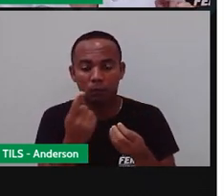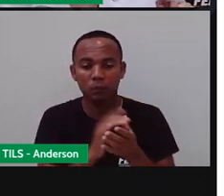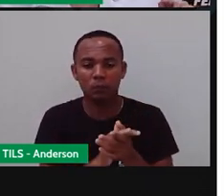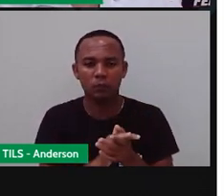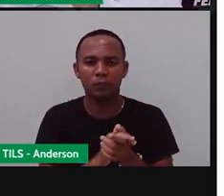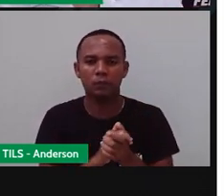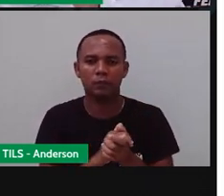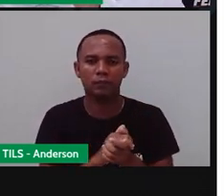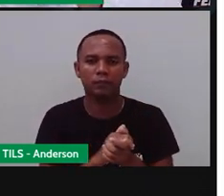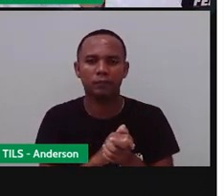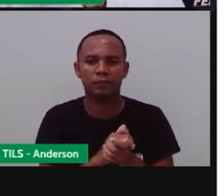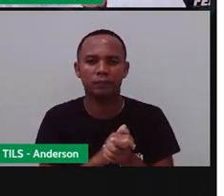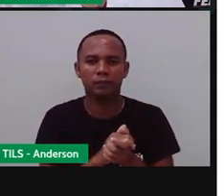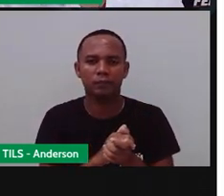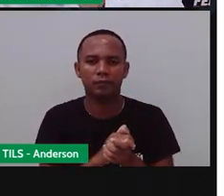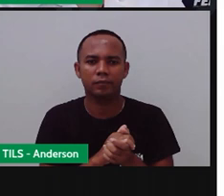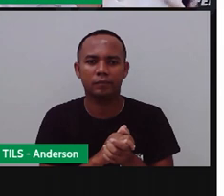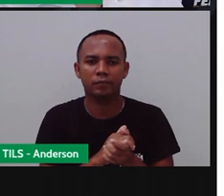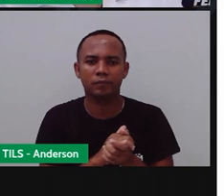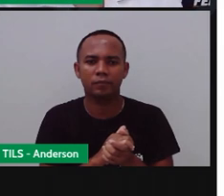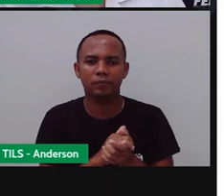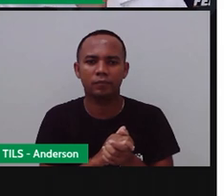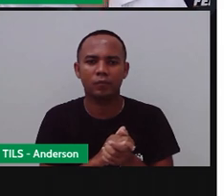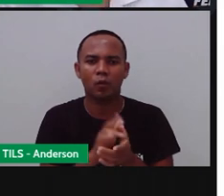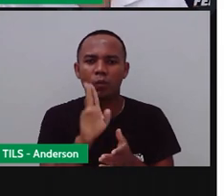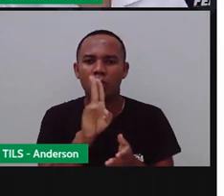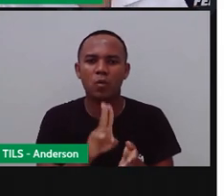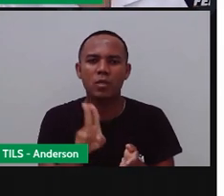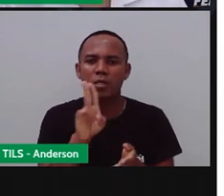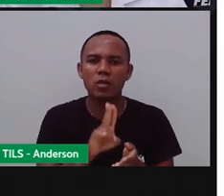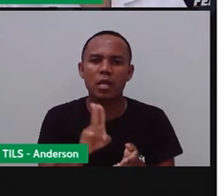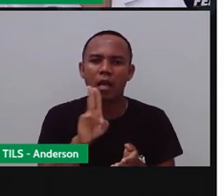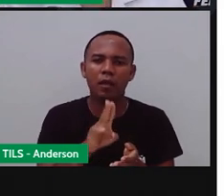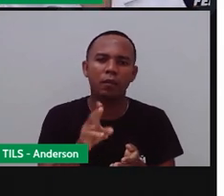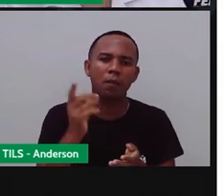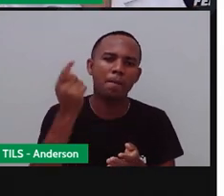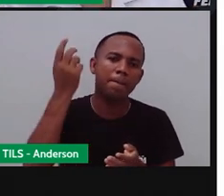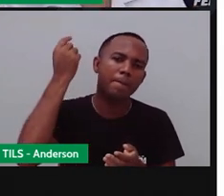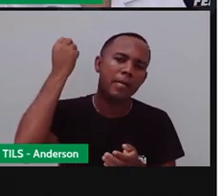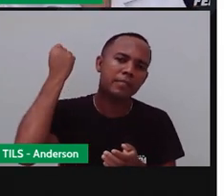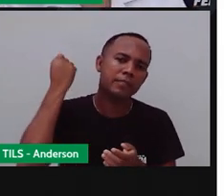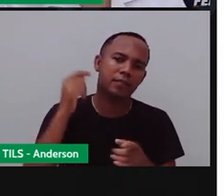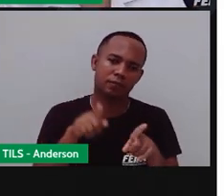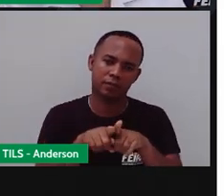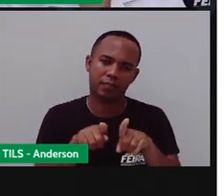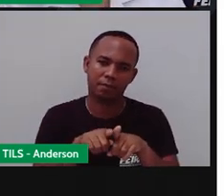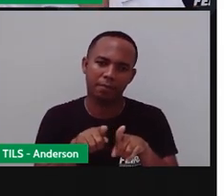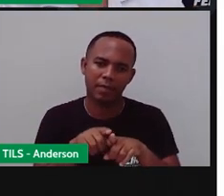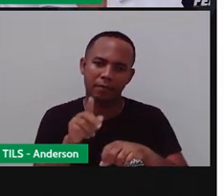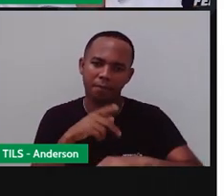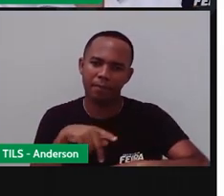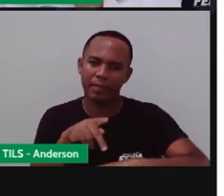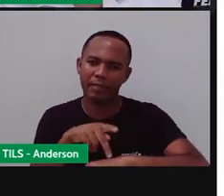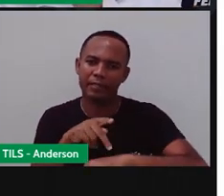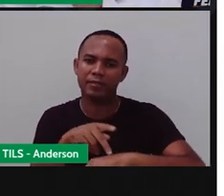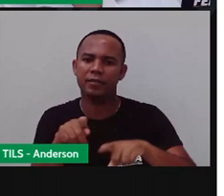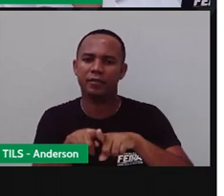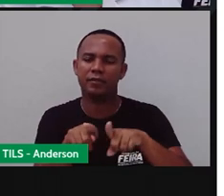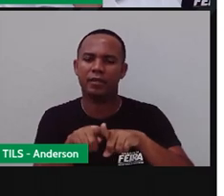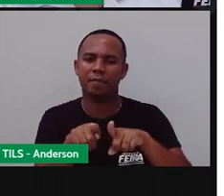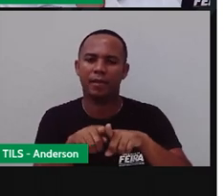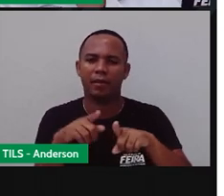Vamos fazer. Bom, que é utilizado na maioria dos países. Não é isso? Porque existe o calendário